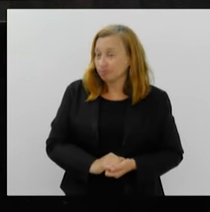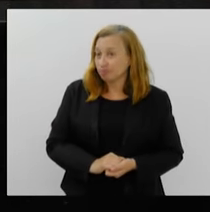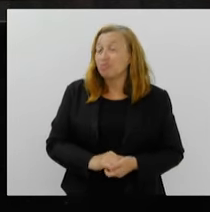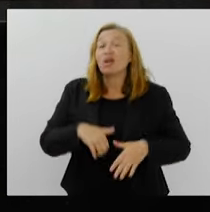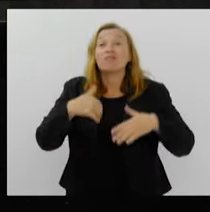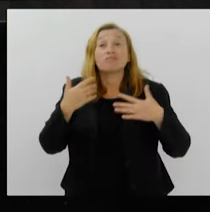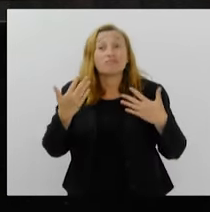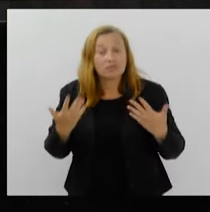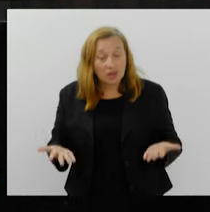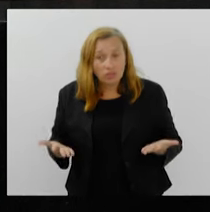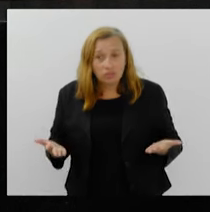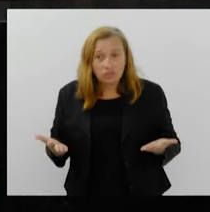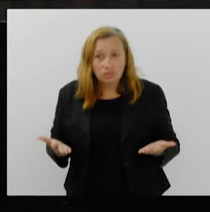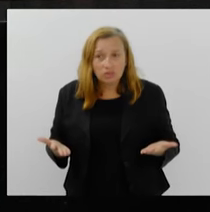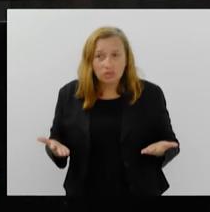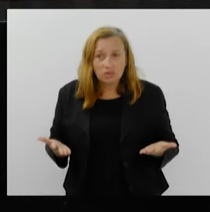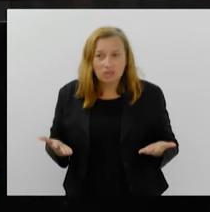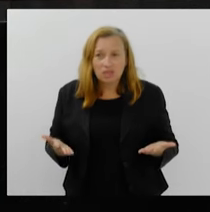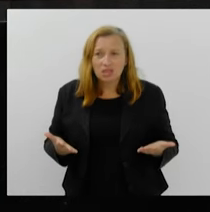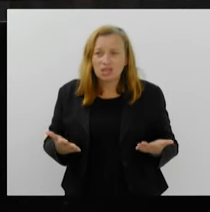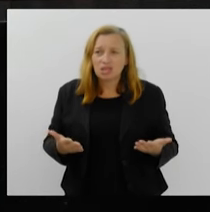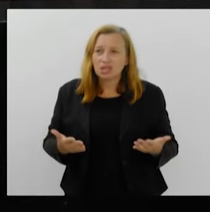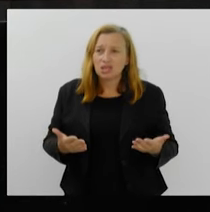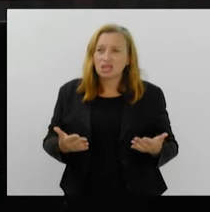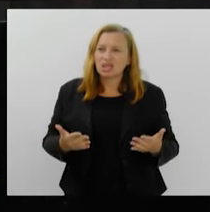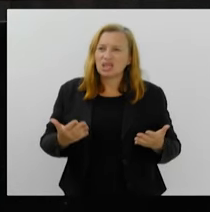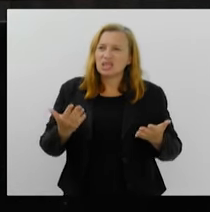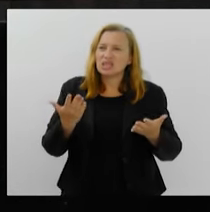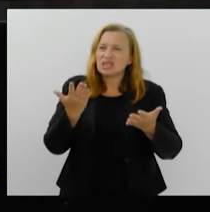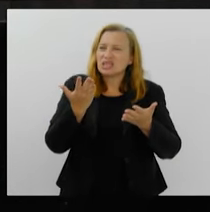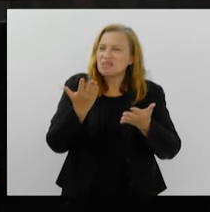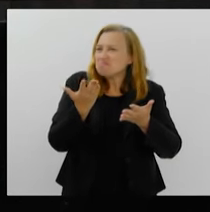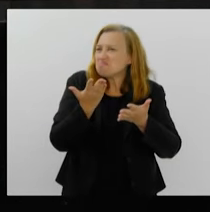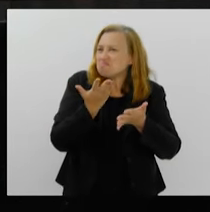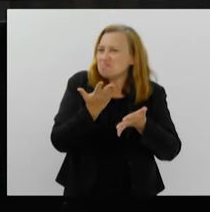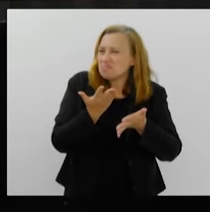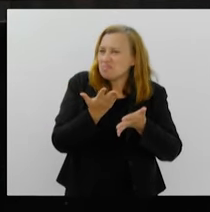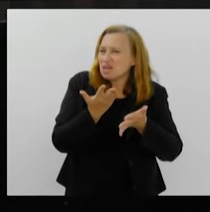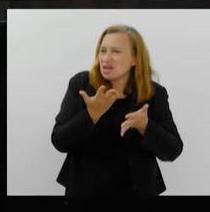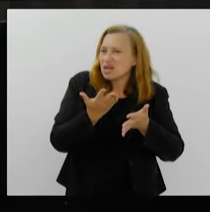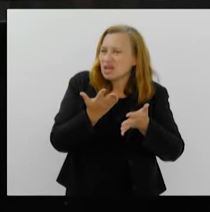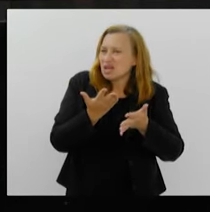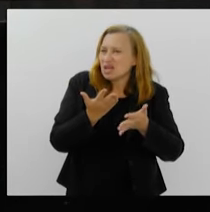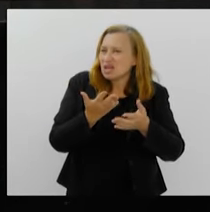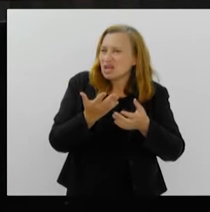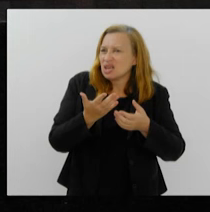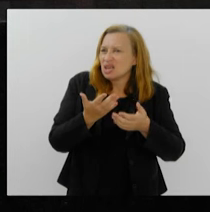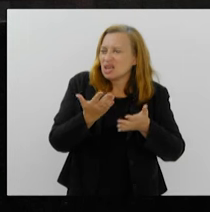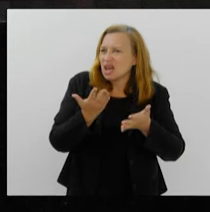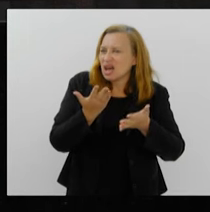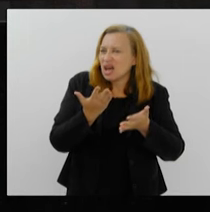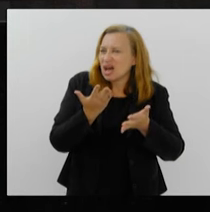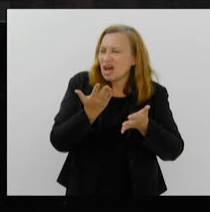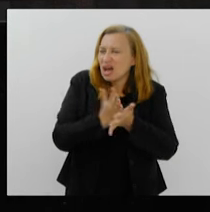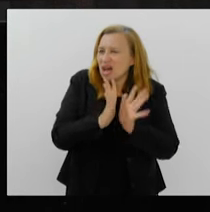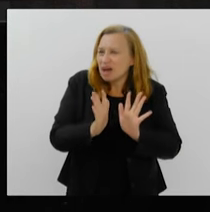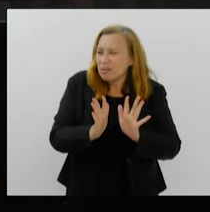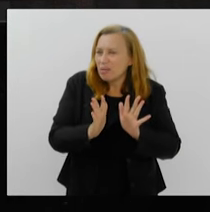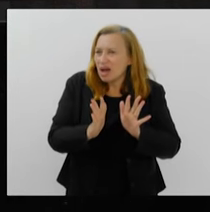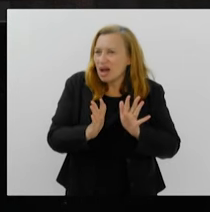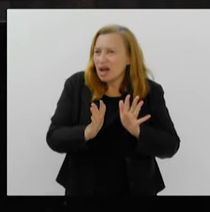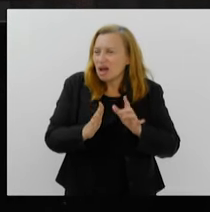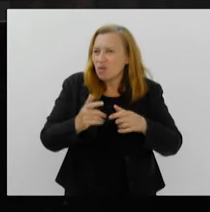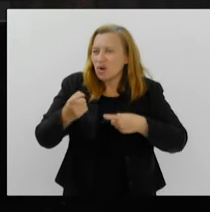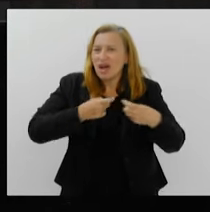Então, essa missão de um cessar-fogo para uma negociação de paz tinha que